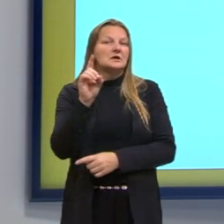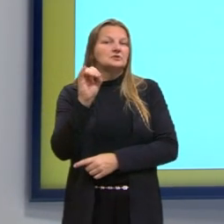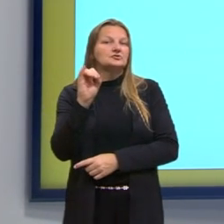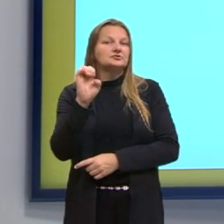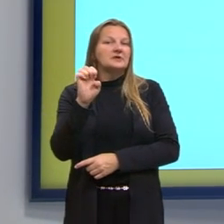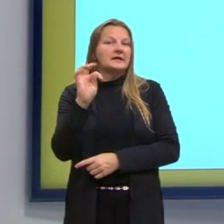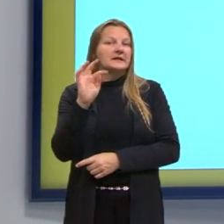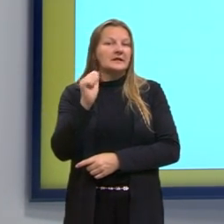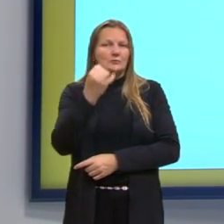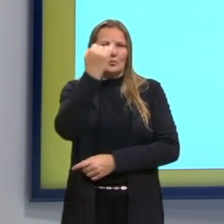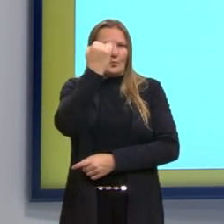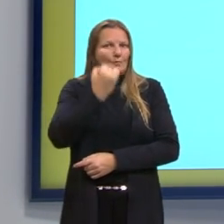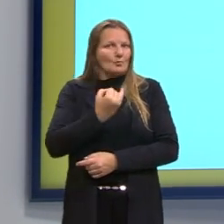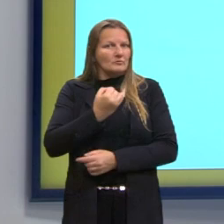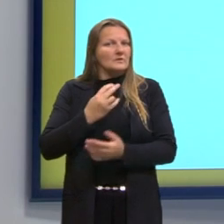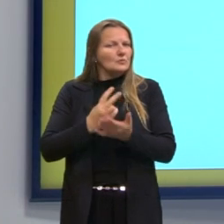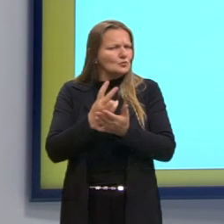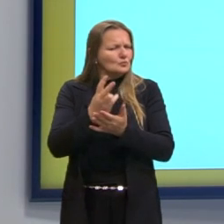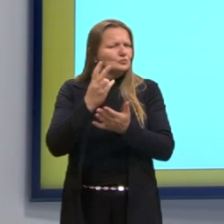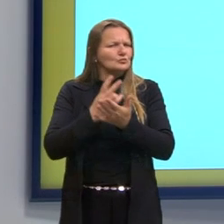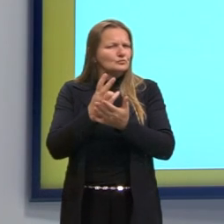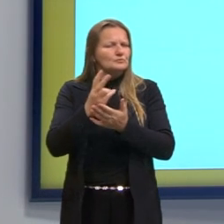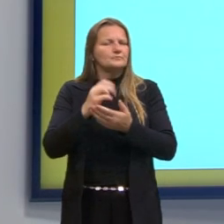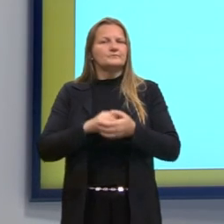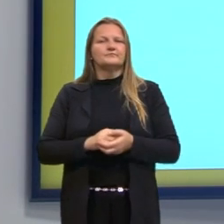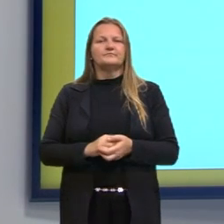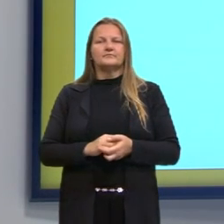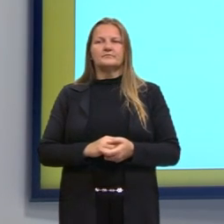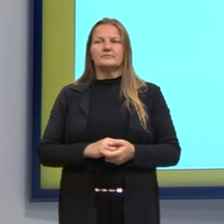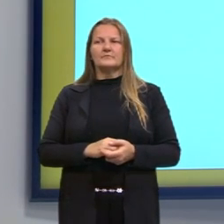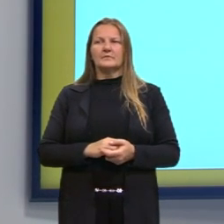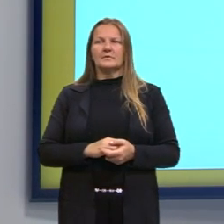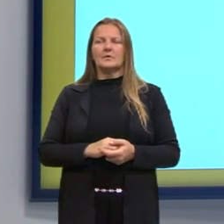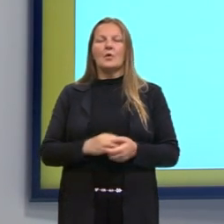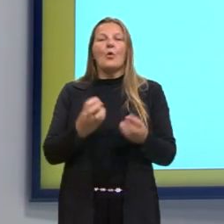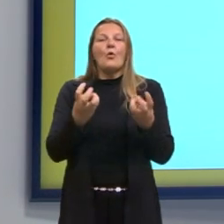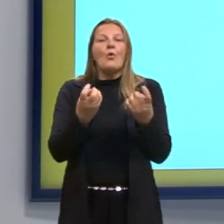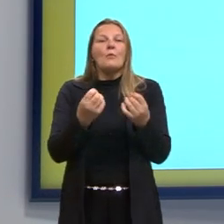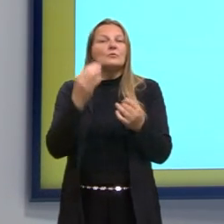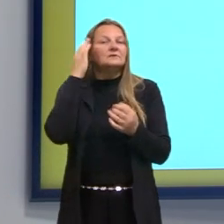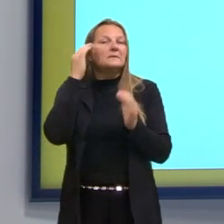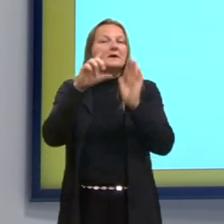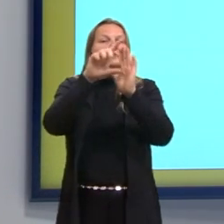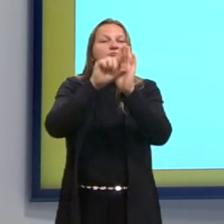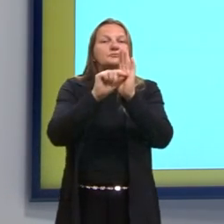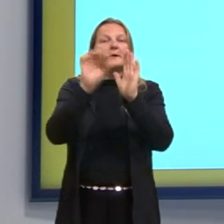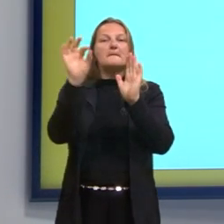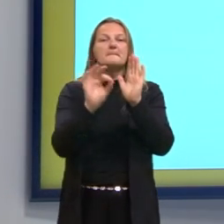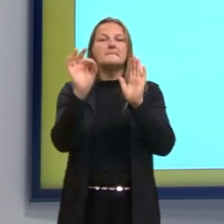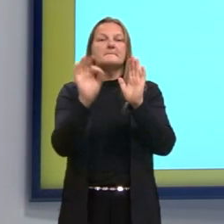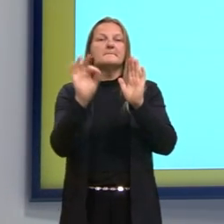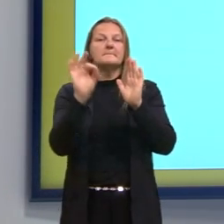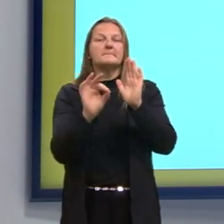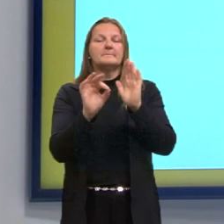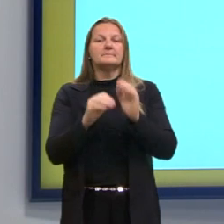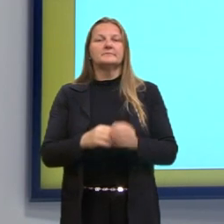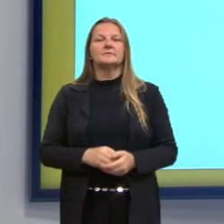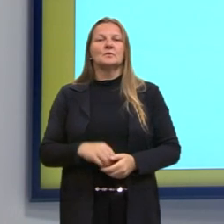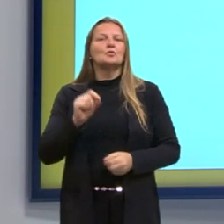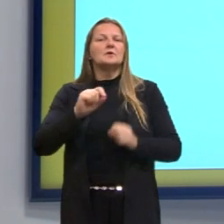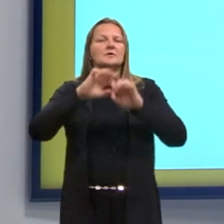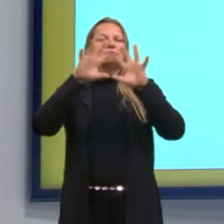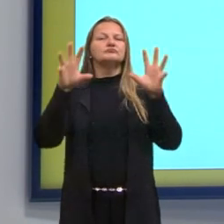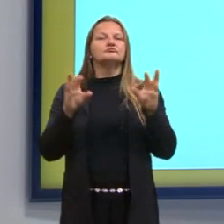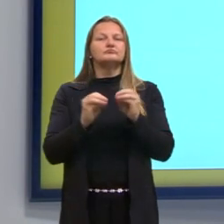precisa chegar nessa redução em percentual. O que nós podemos concluir?